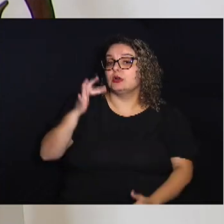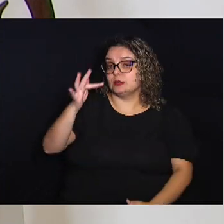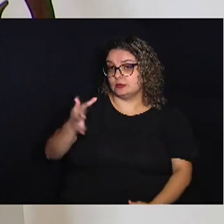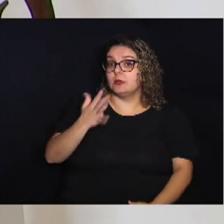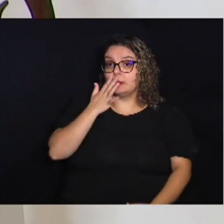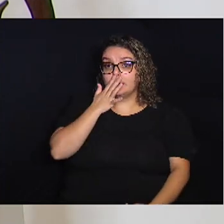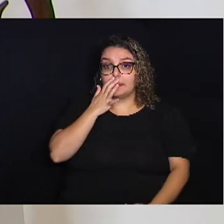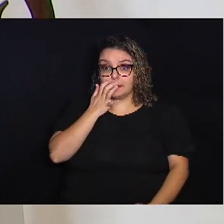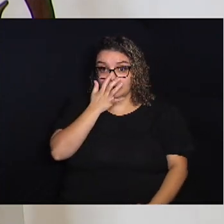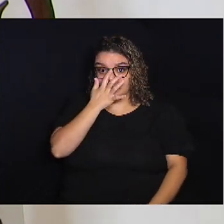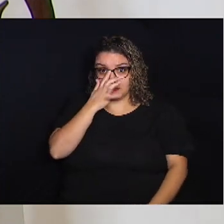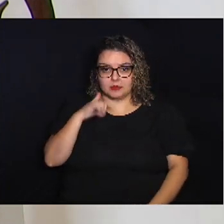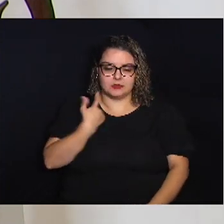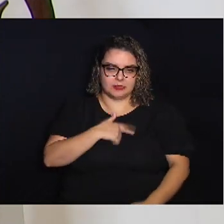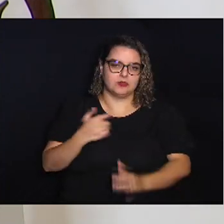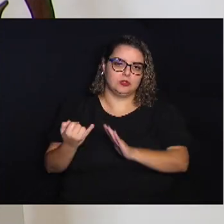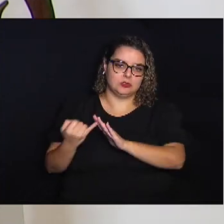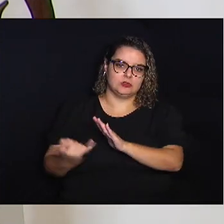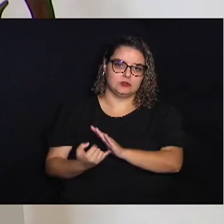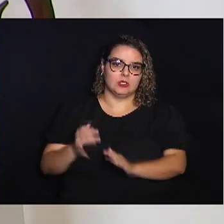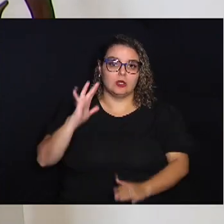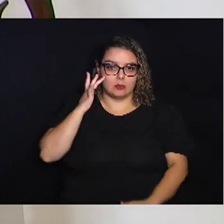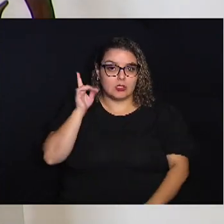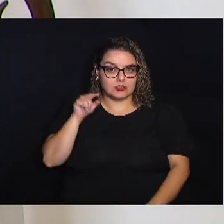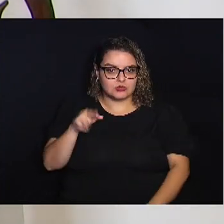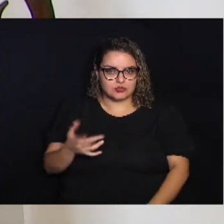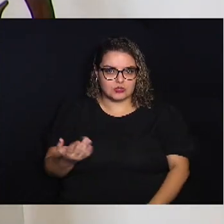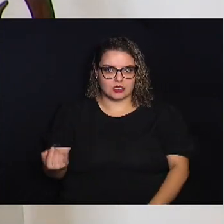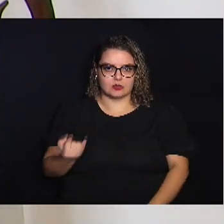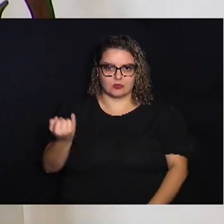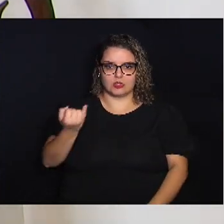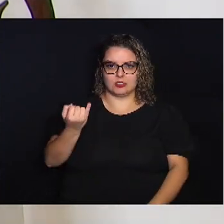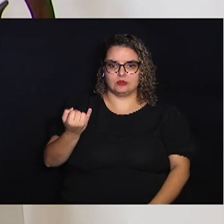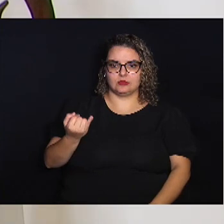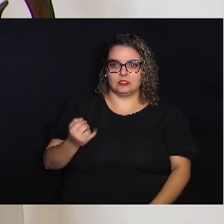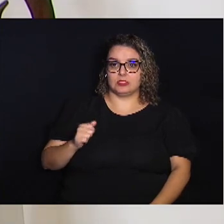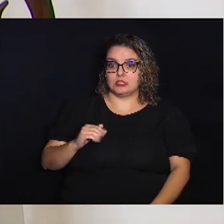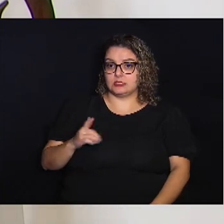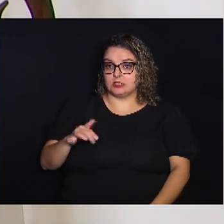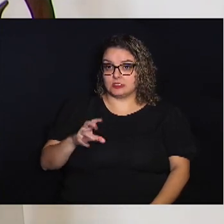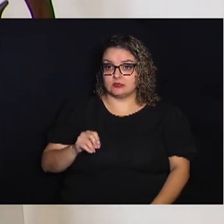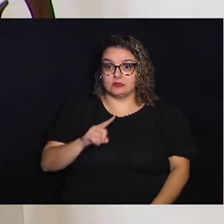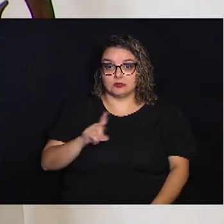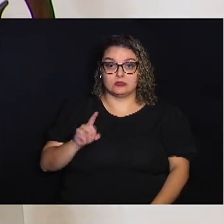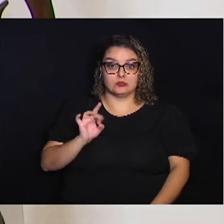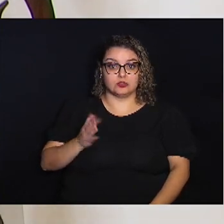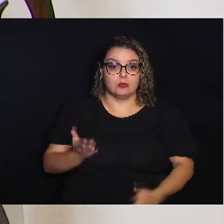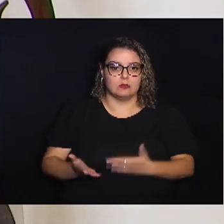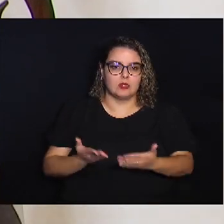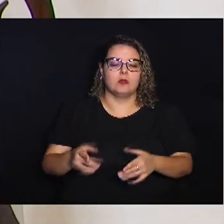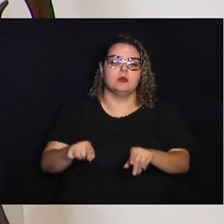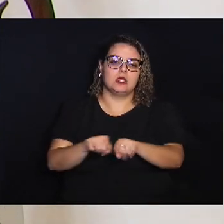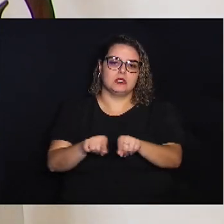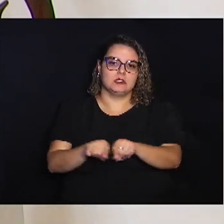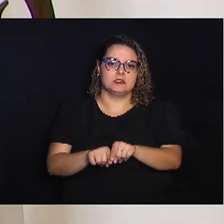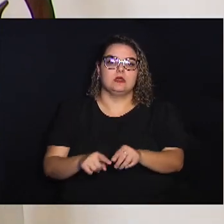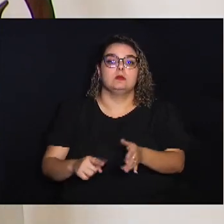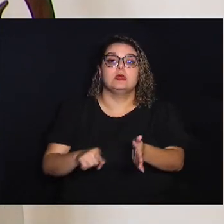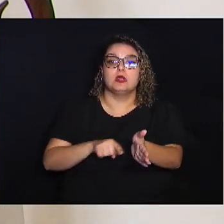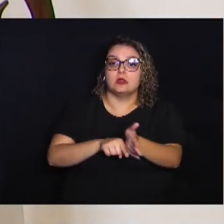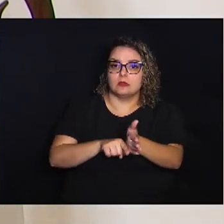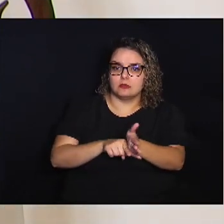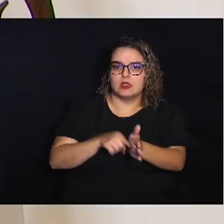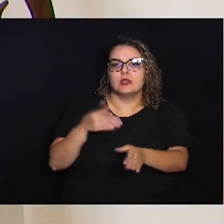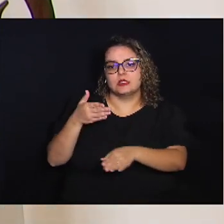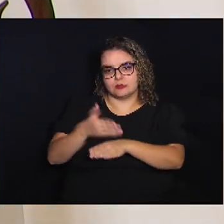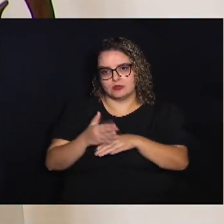nossa instituição Que eu acho que isso É muito importante Que este acervo Não só seja preservado Mas que ele também Seja pesquisado E